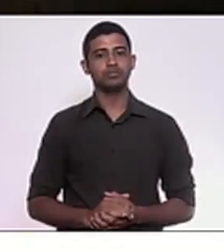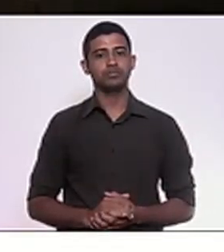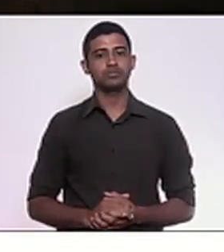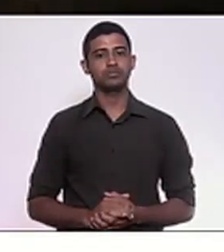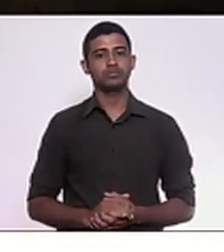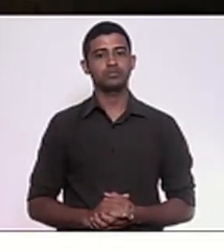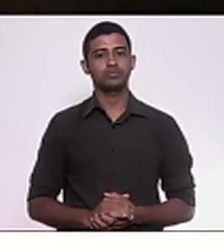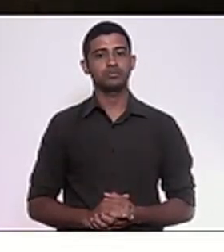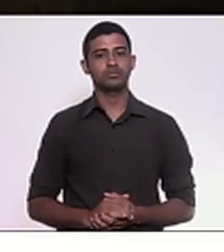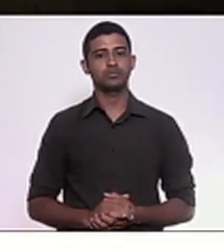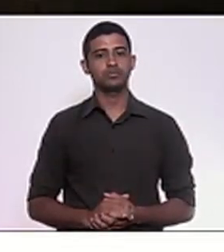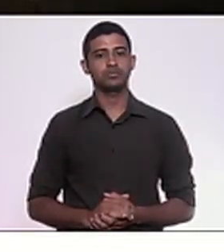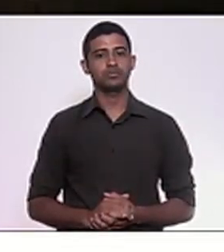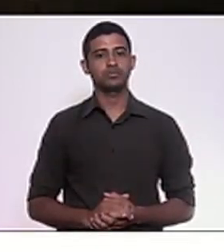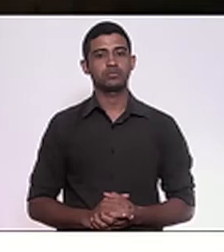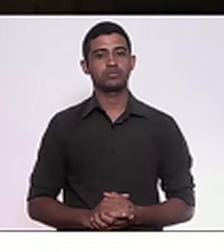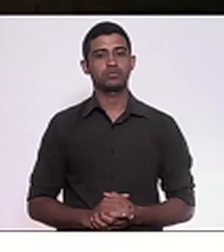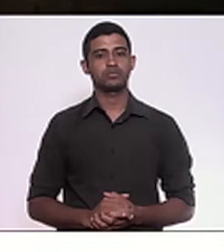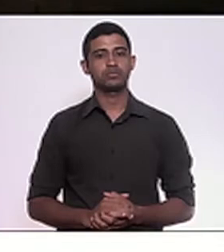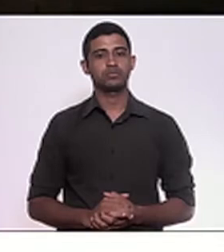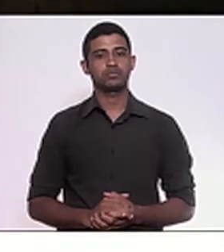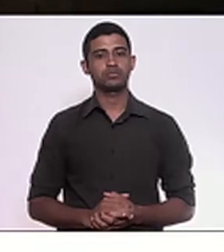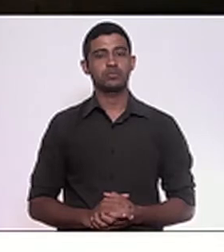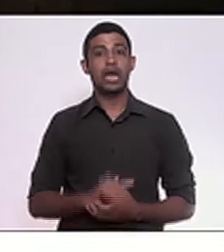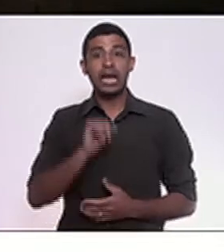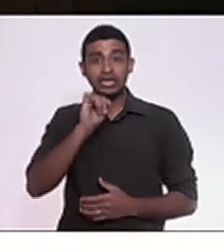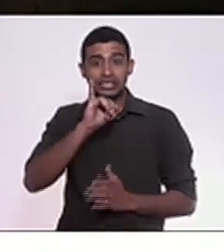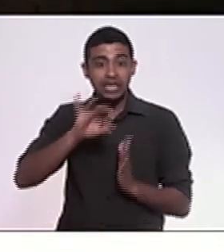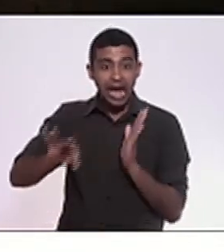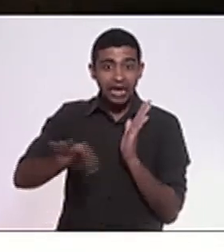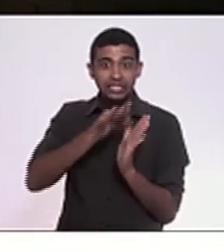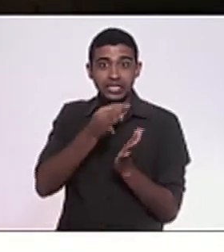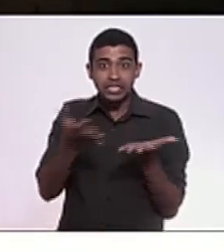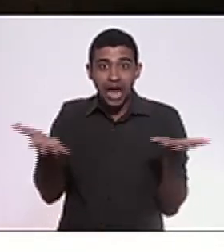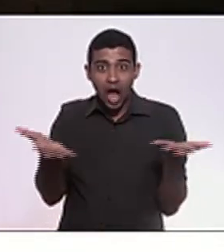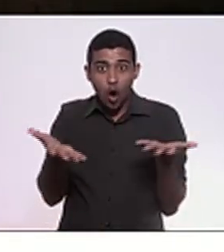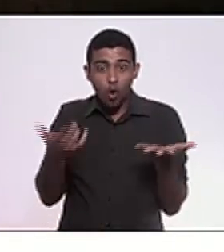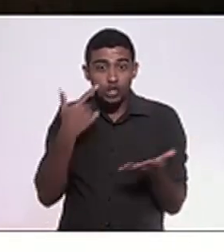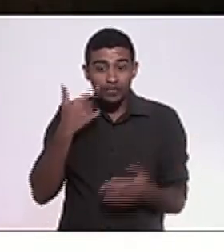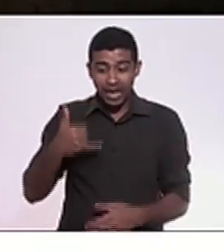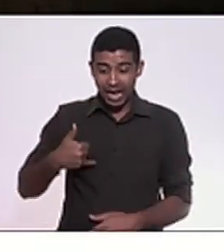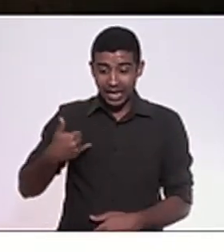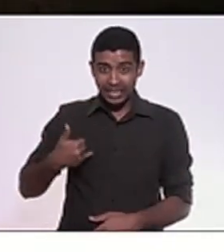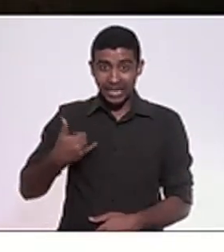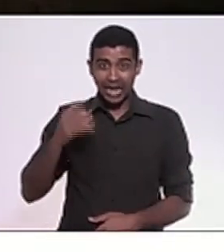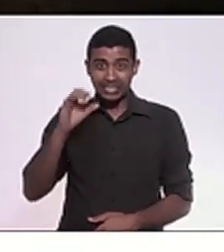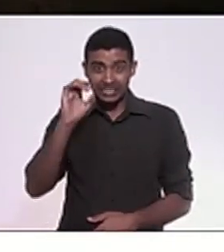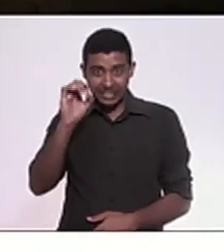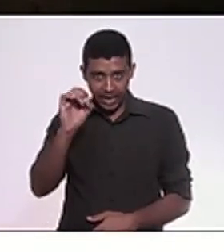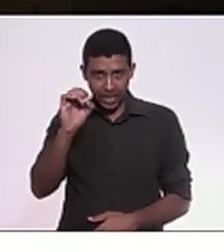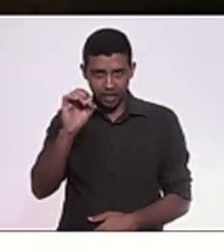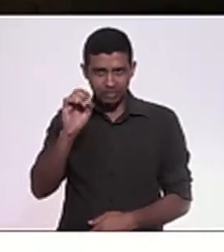Nem se ele nascer hoje e ganhar concessão hoje. Com zero ano de vida, ele consegue